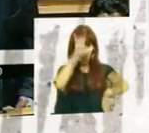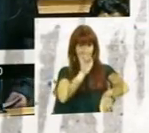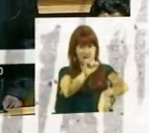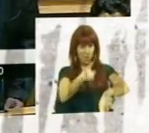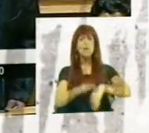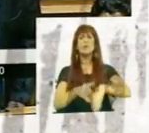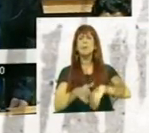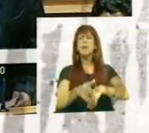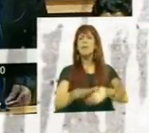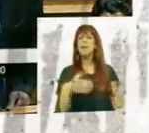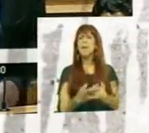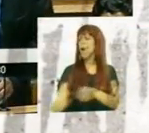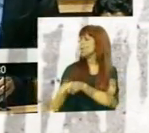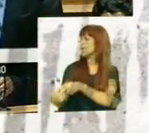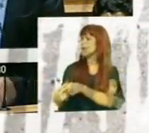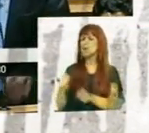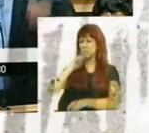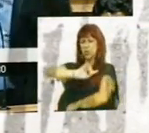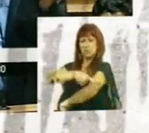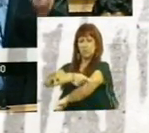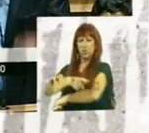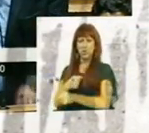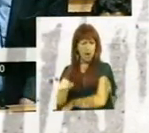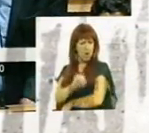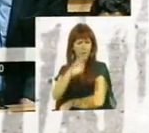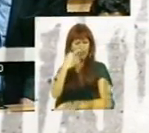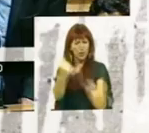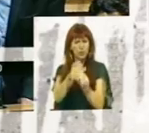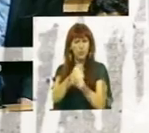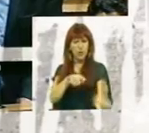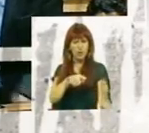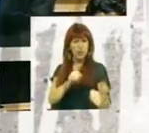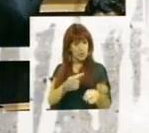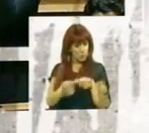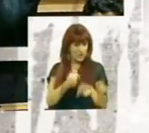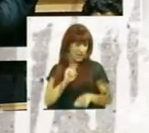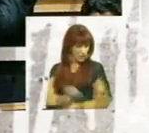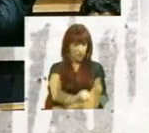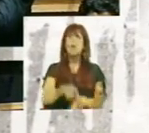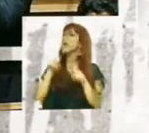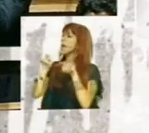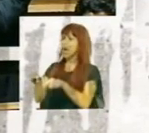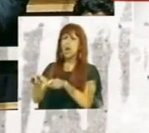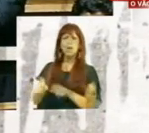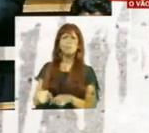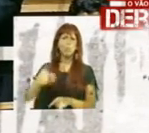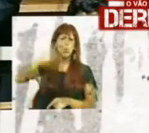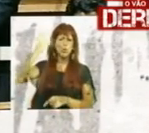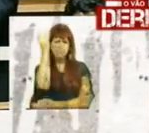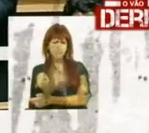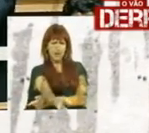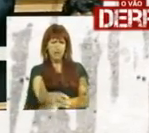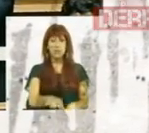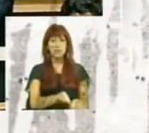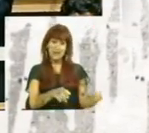está para servir os interesses dos poderosos contra os trabalhadores dos seus interesses, esses sim, um dia o vão